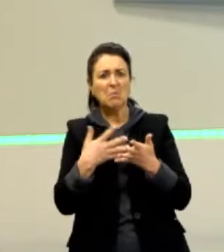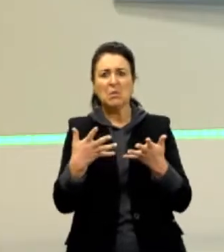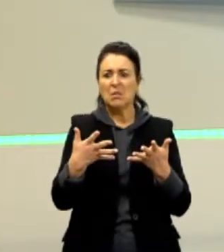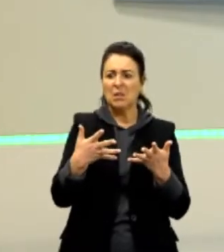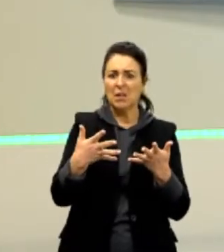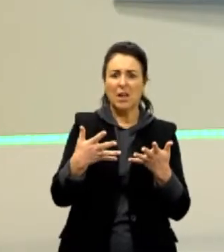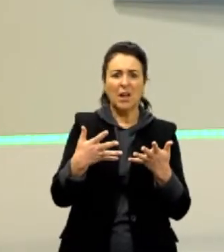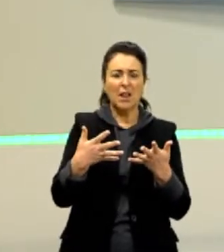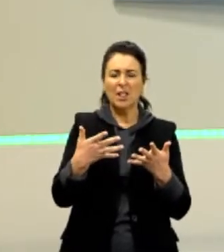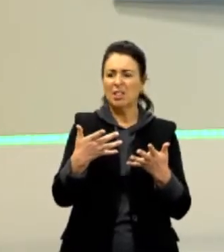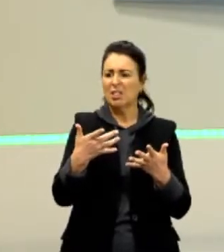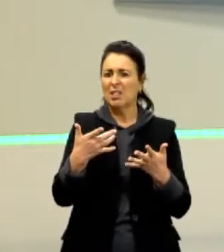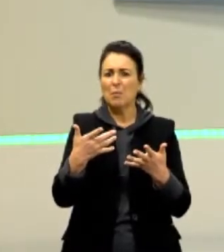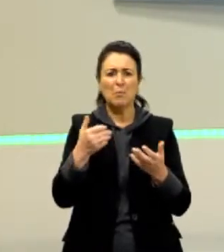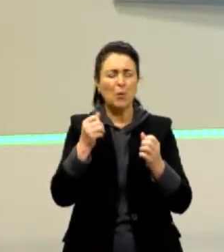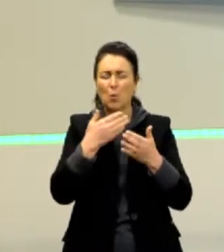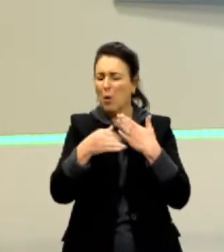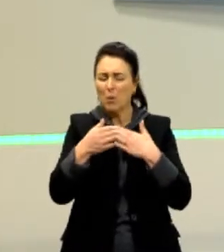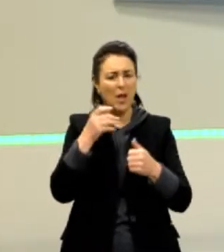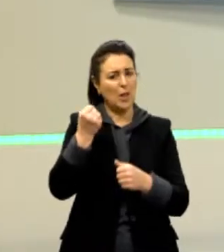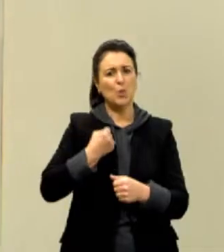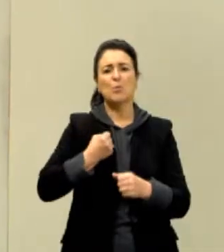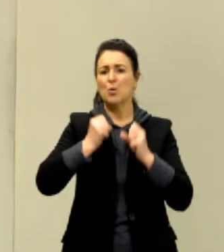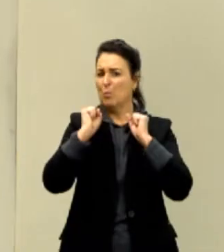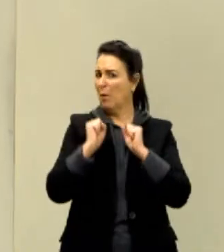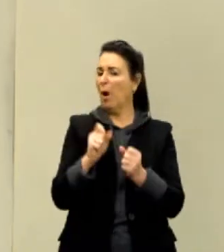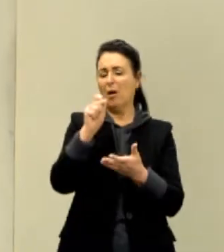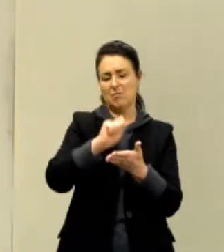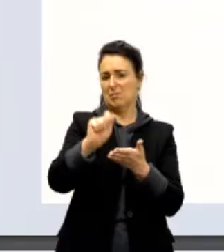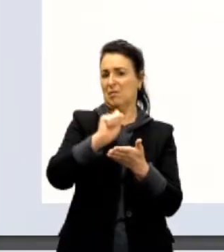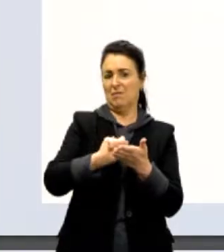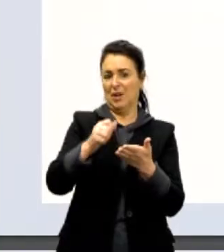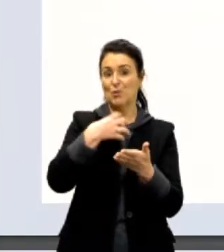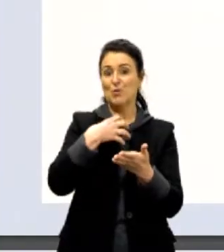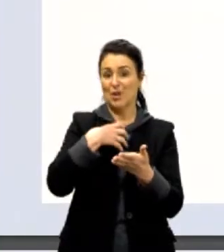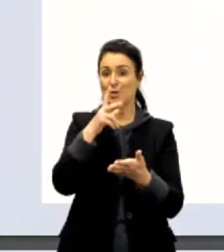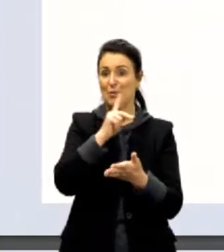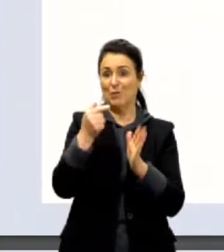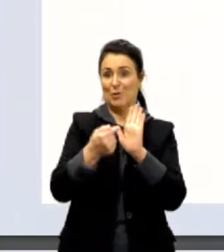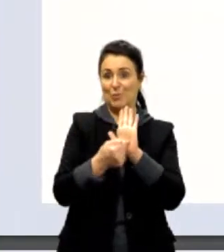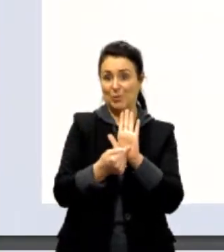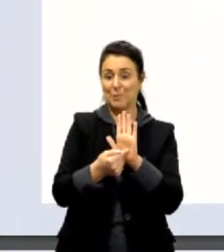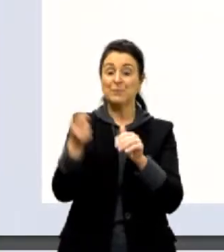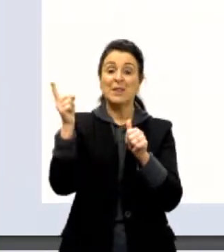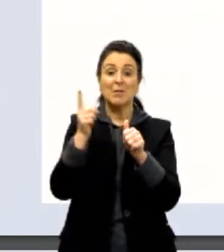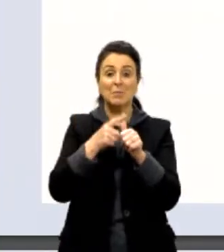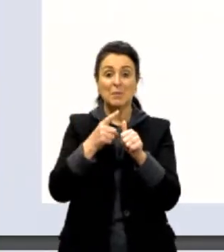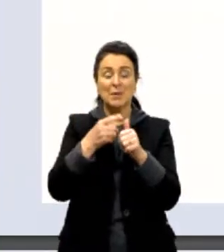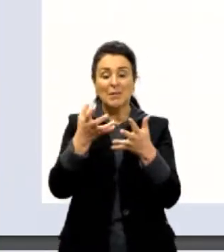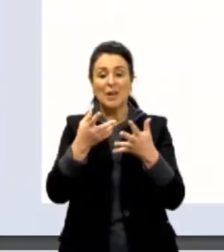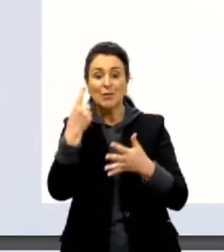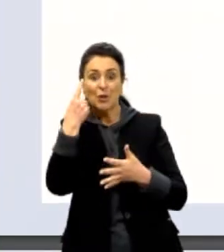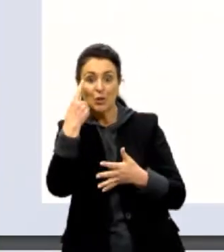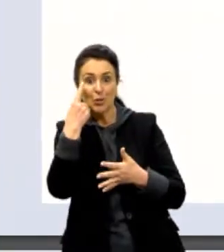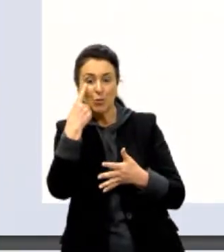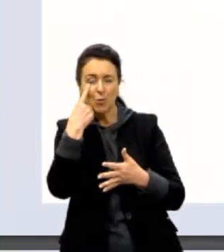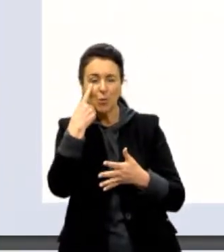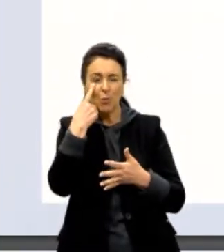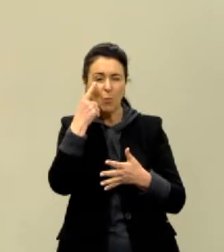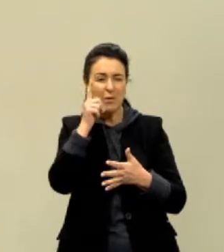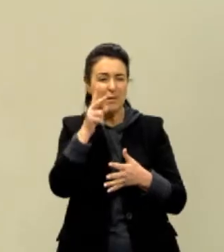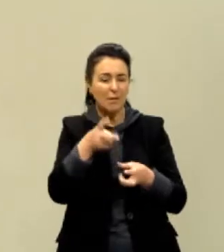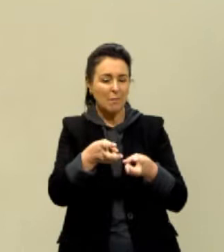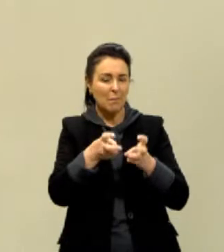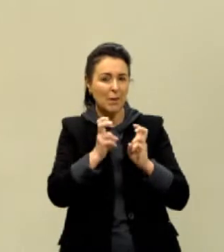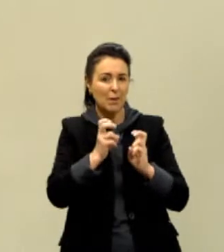escrito daquela forma. é verdade. Eu vou mostrar isso para vocês. Vamos lá? Em primeiro lugar, eu quero que tu consiga identificar um